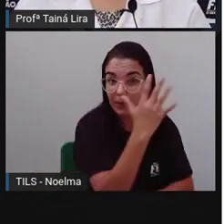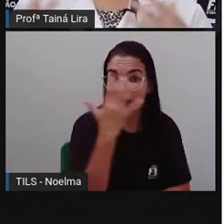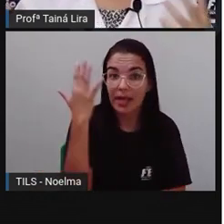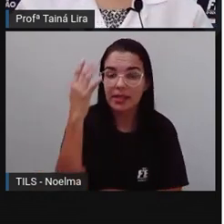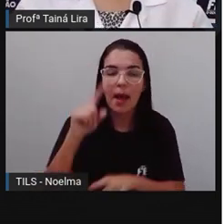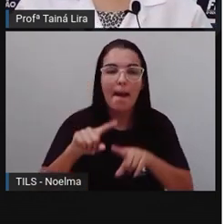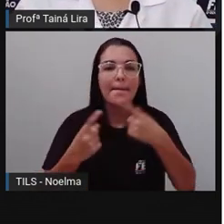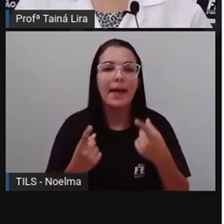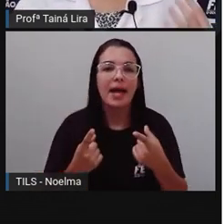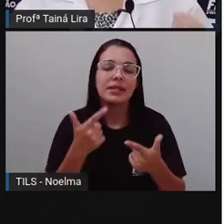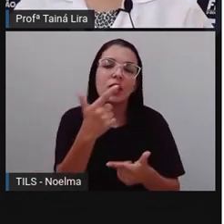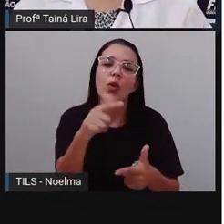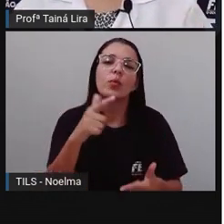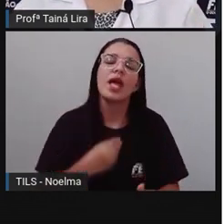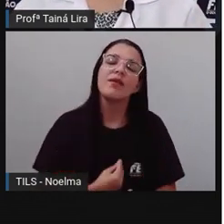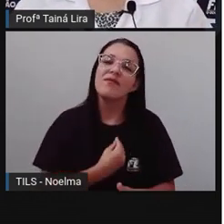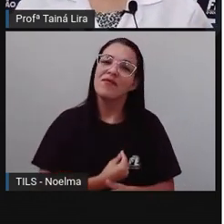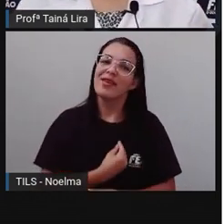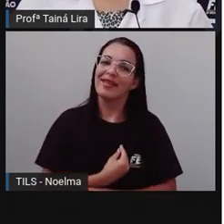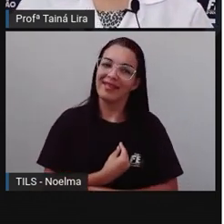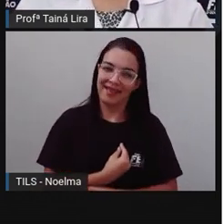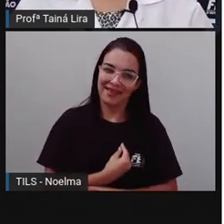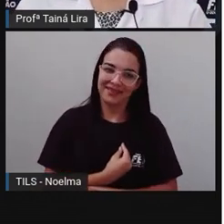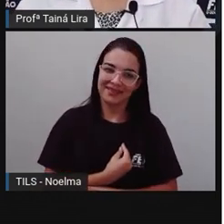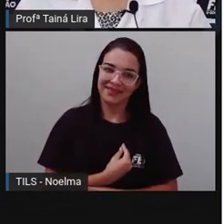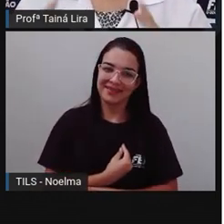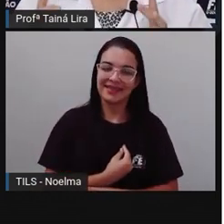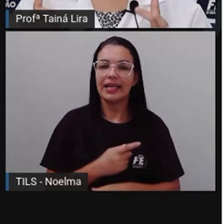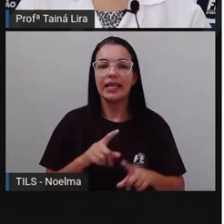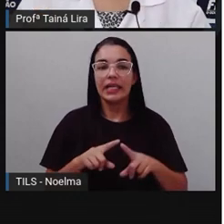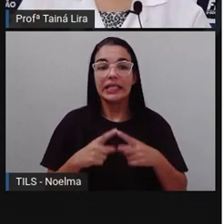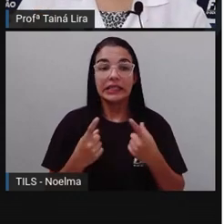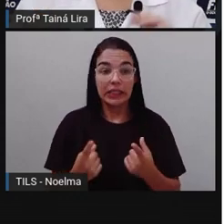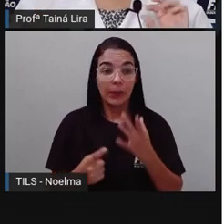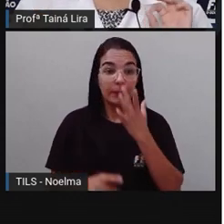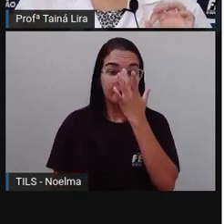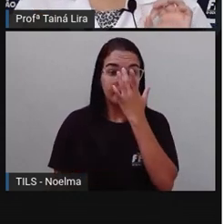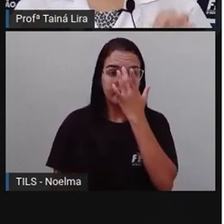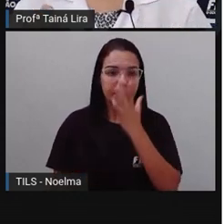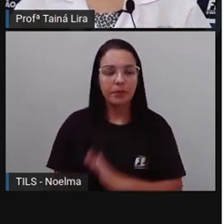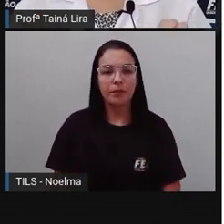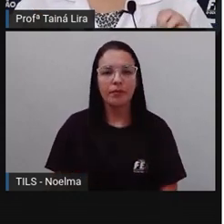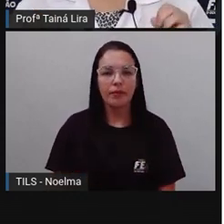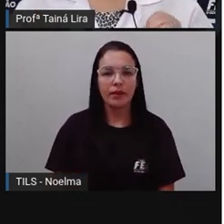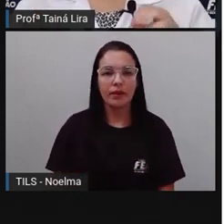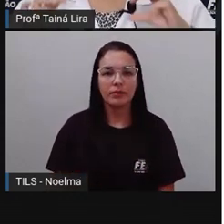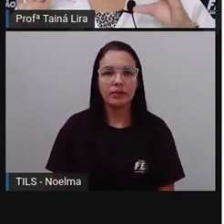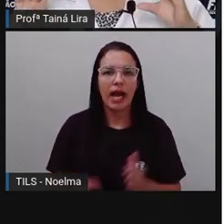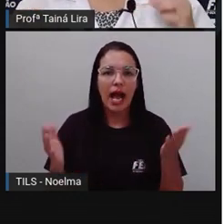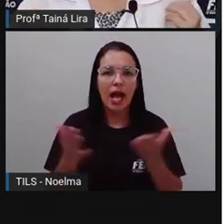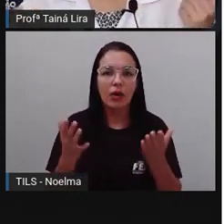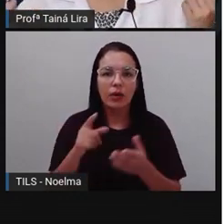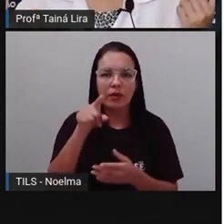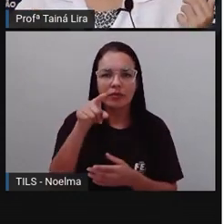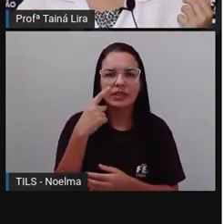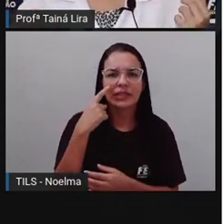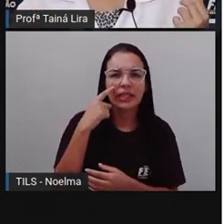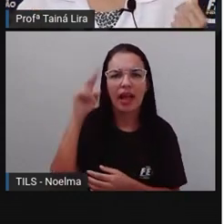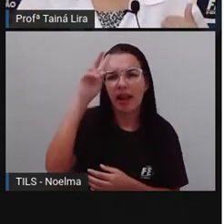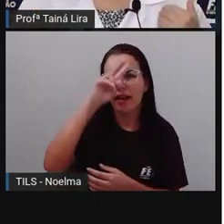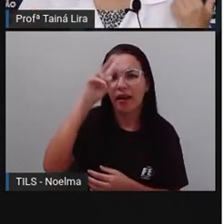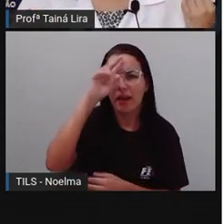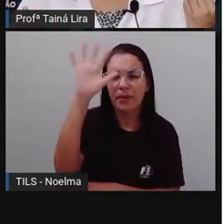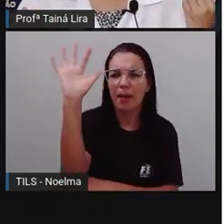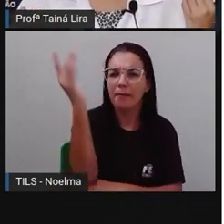não vivo. Não é verdade? Então, olha só. Agora, eu quero saber Se o segundo ano lembra dessas